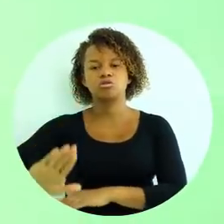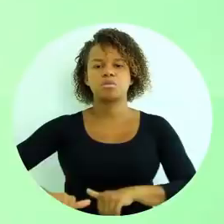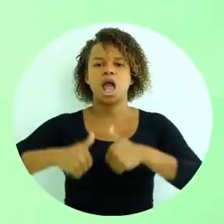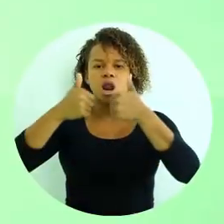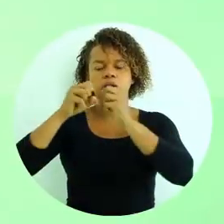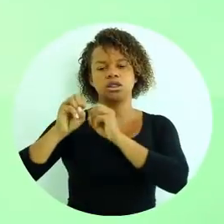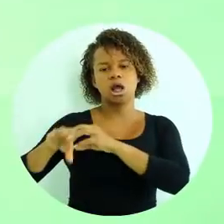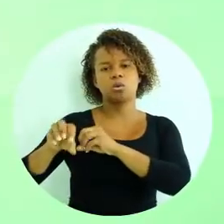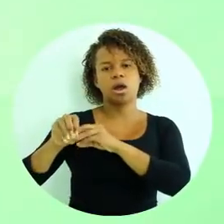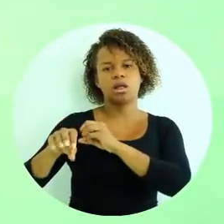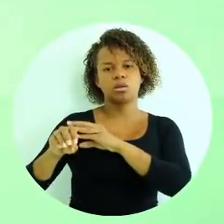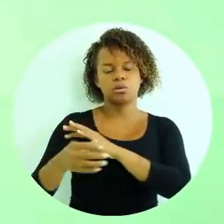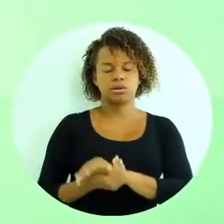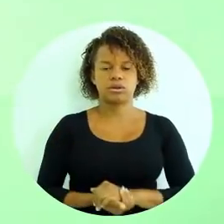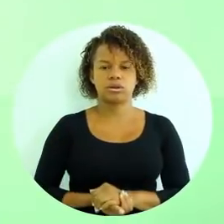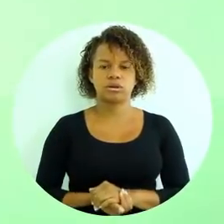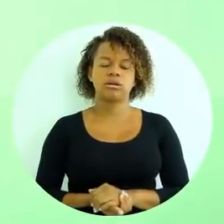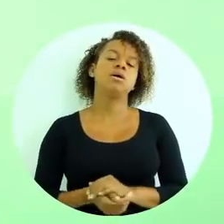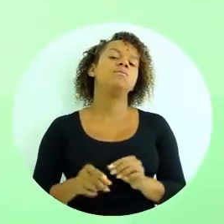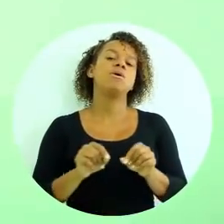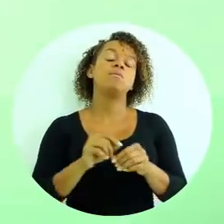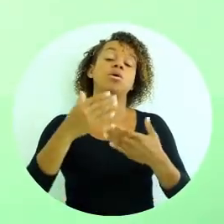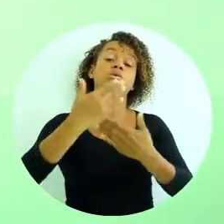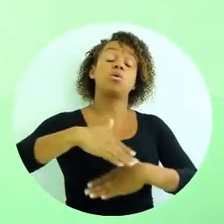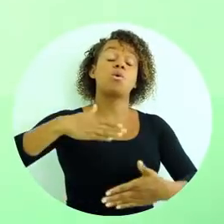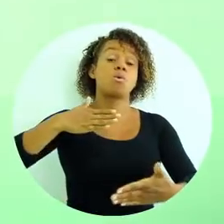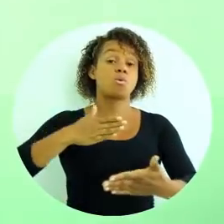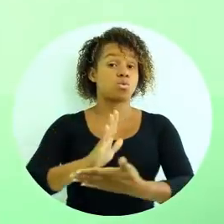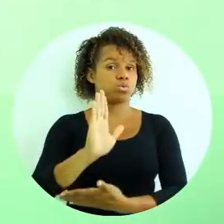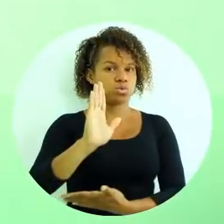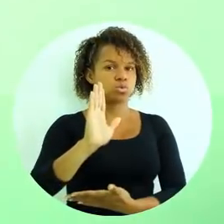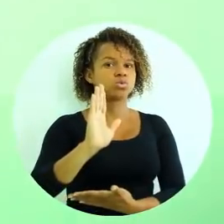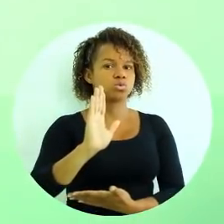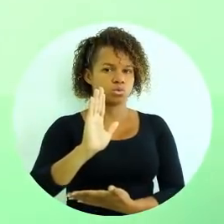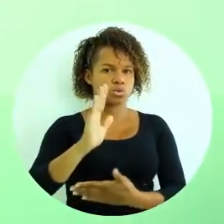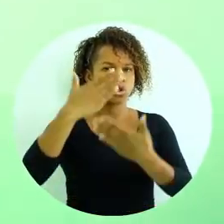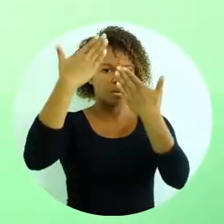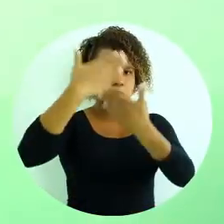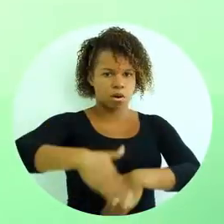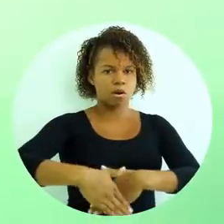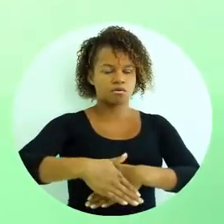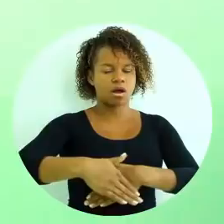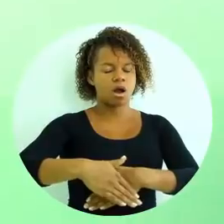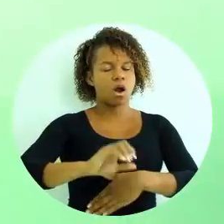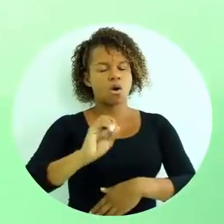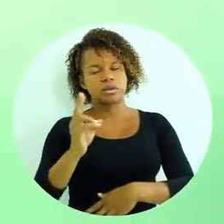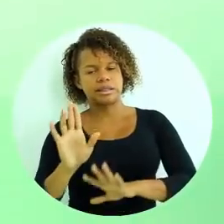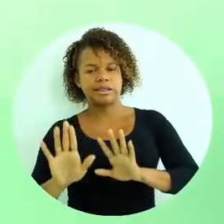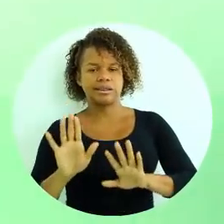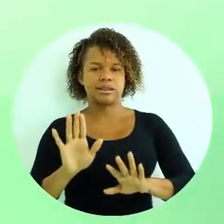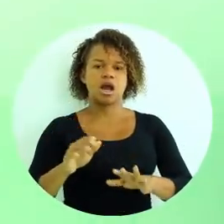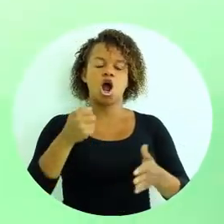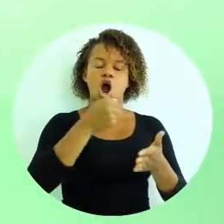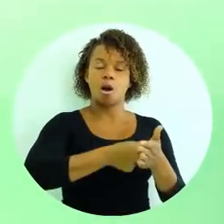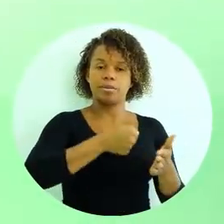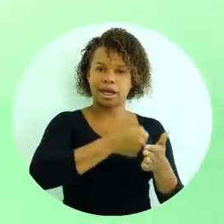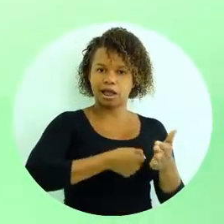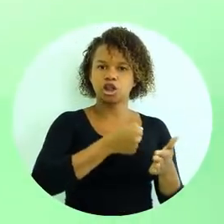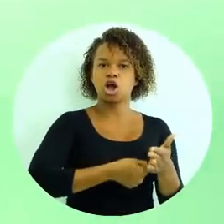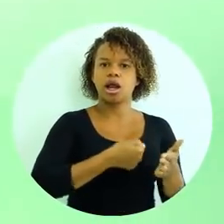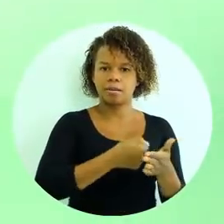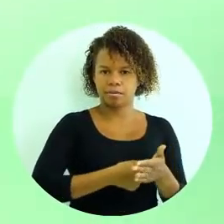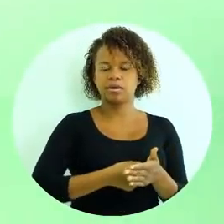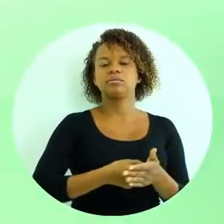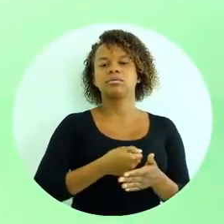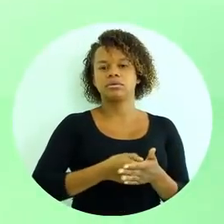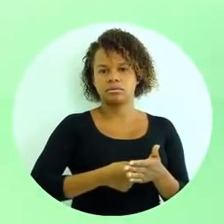serão aprovados os melhores educadores por meio do concurso público de provas, ou